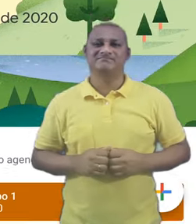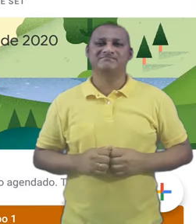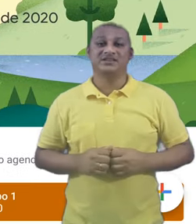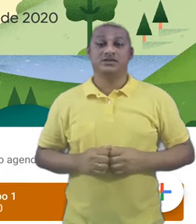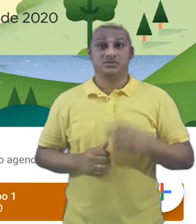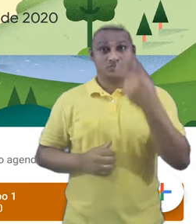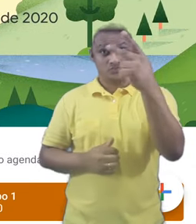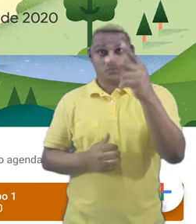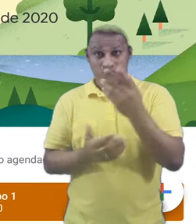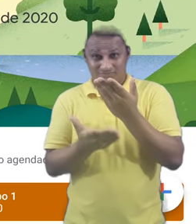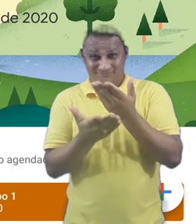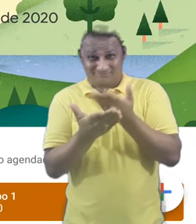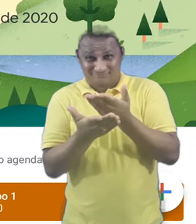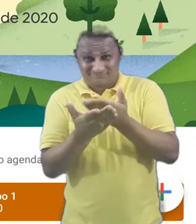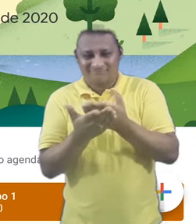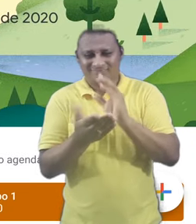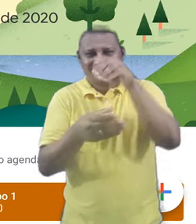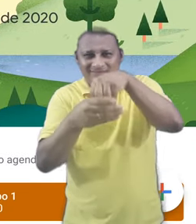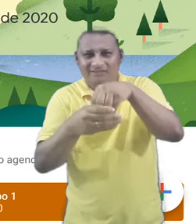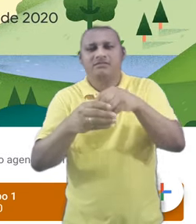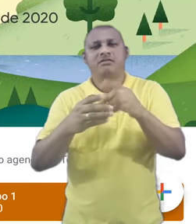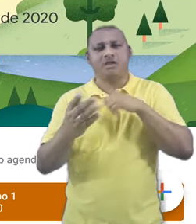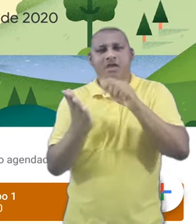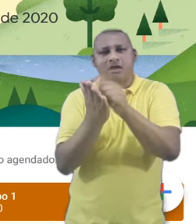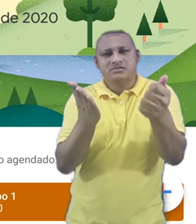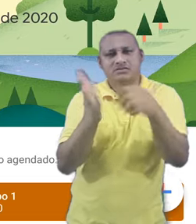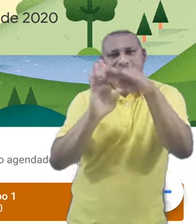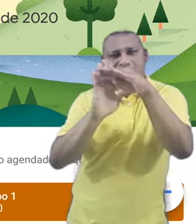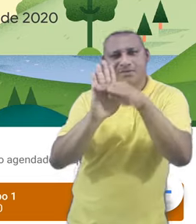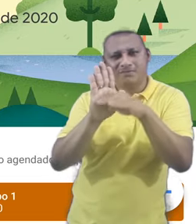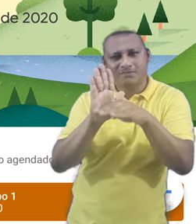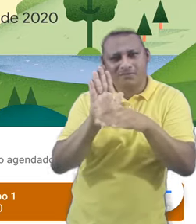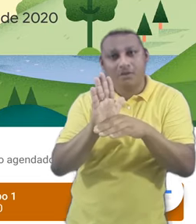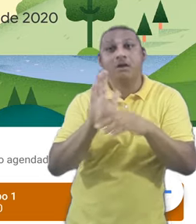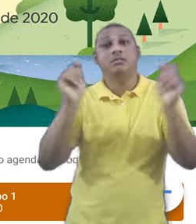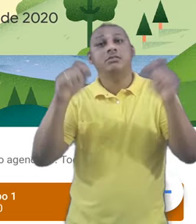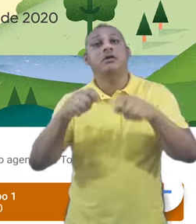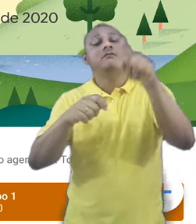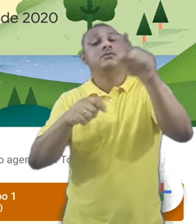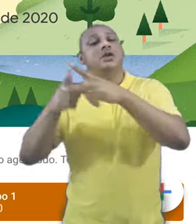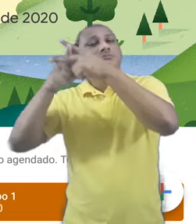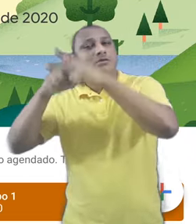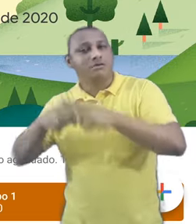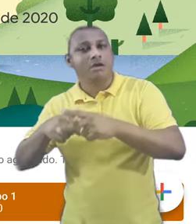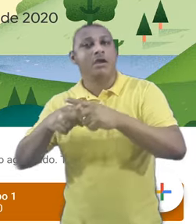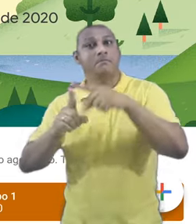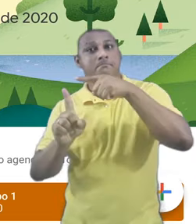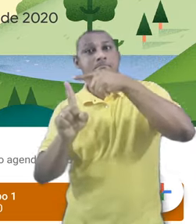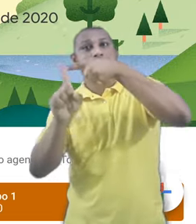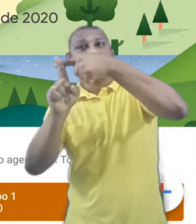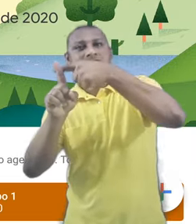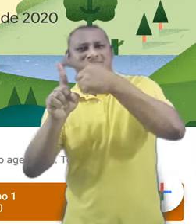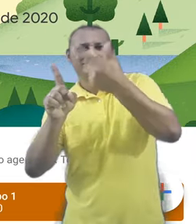Na tela inicial da nossa agenda, também temos a opção de criar eventos, clicando no ícone de mais,